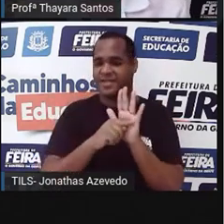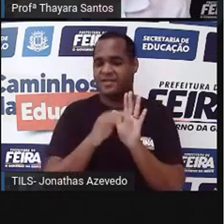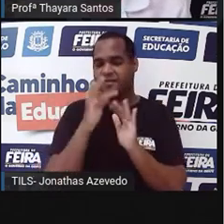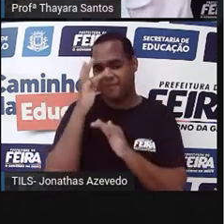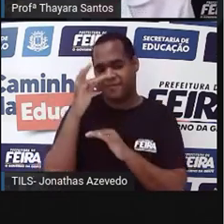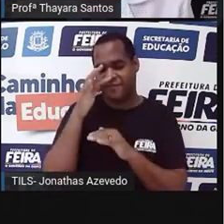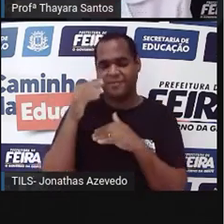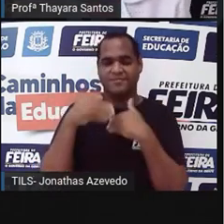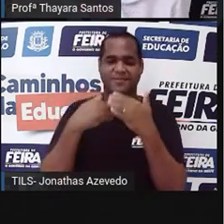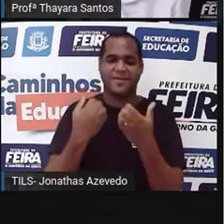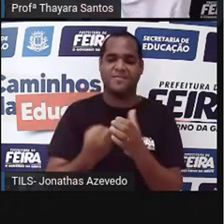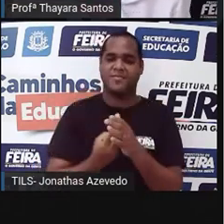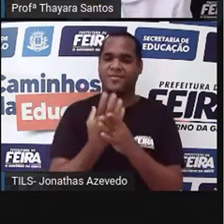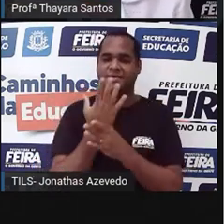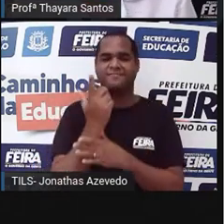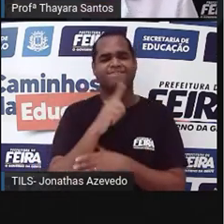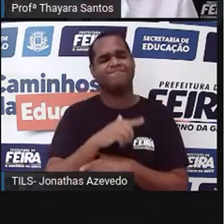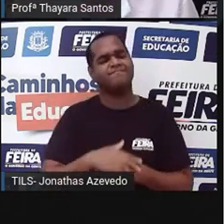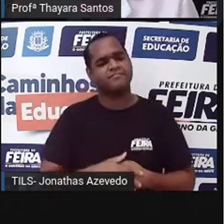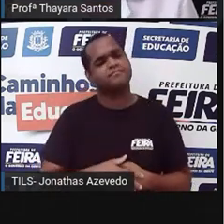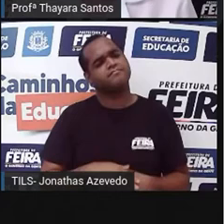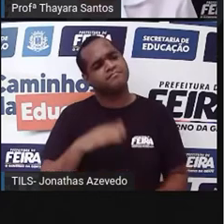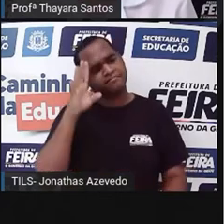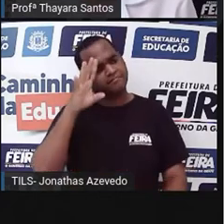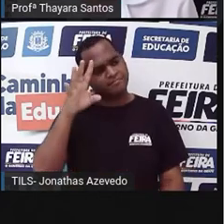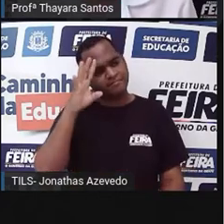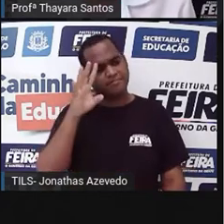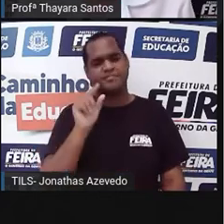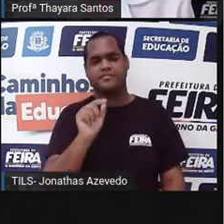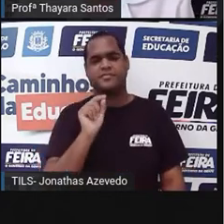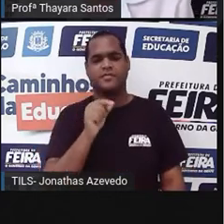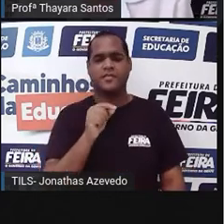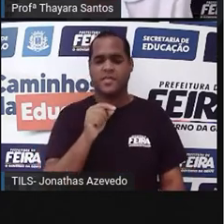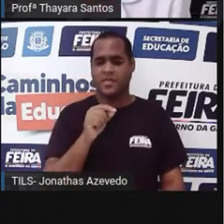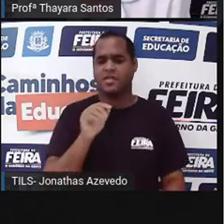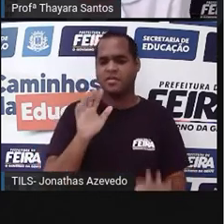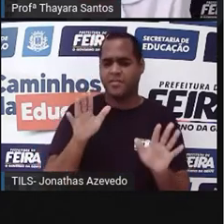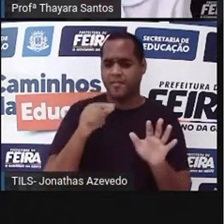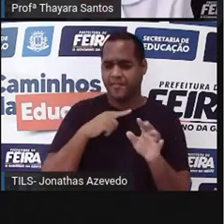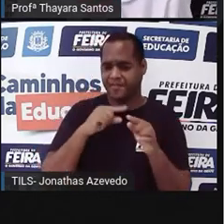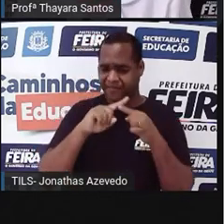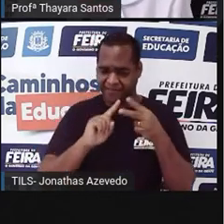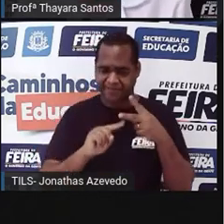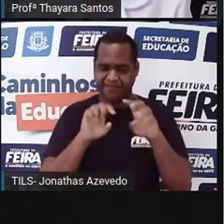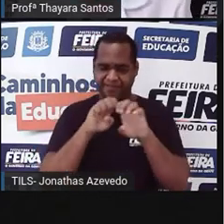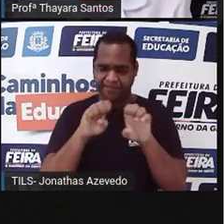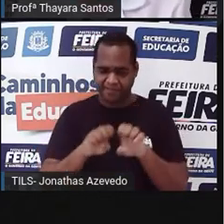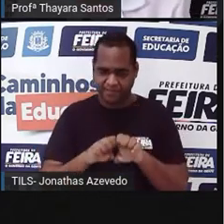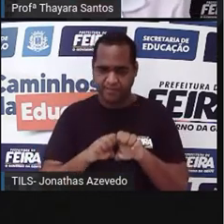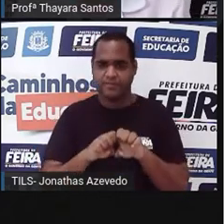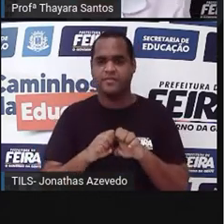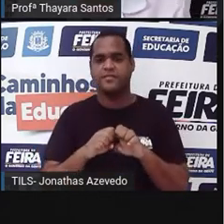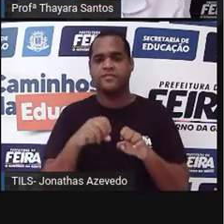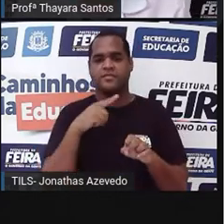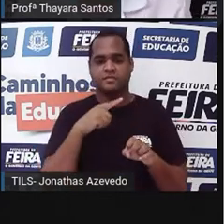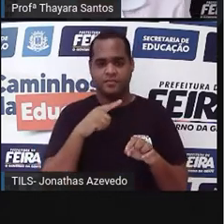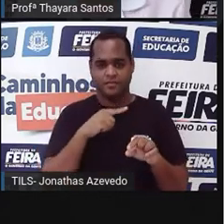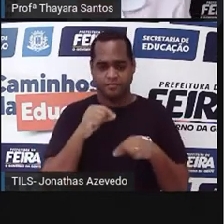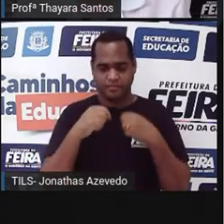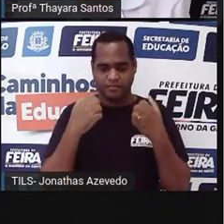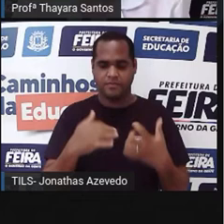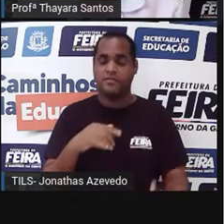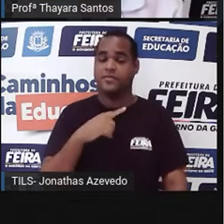reproduzir. Aí vocês podem pensar, poxa, Pró, mas não tem flor que tem os dois tipos de estrutura? Ela não precisa do agente polinizador.